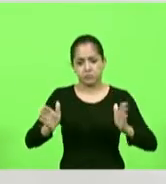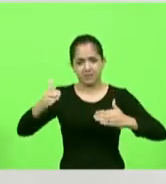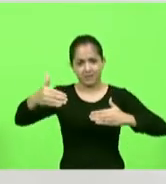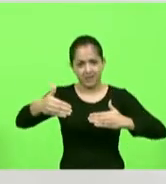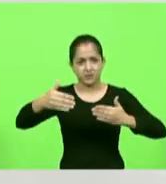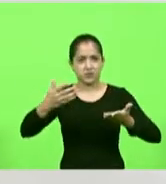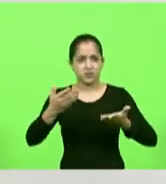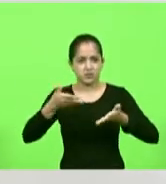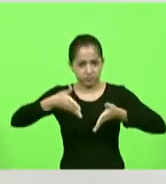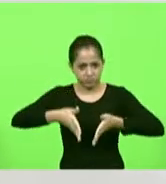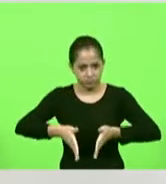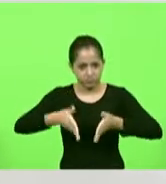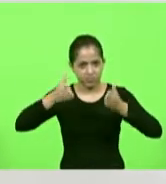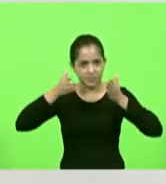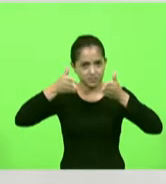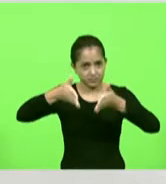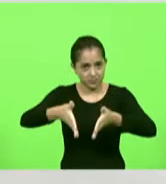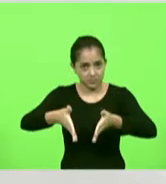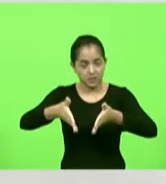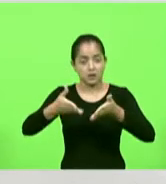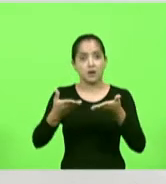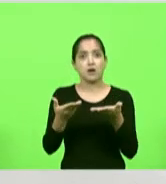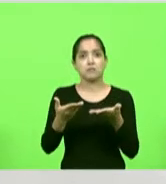Aí a família disse, então pode colocar Covid.